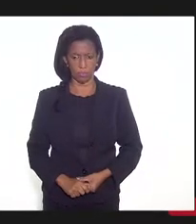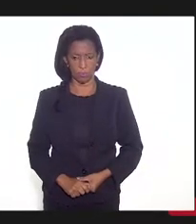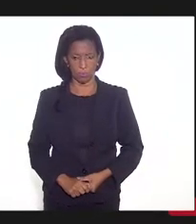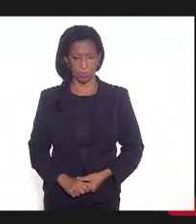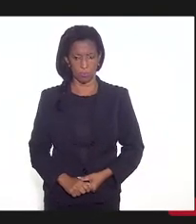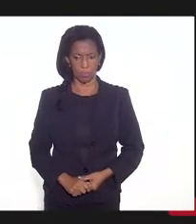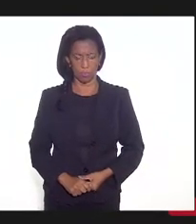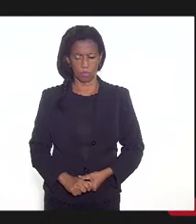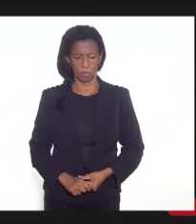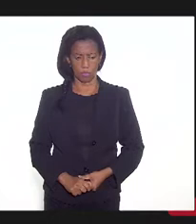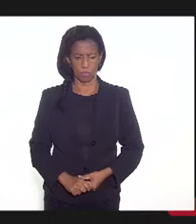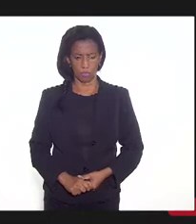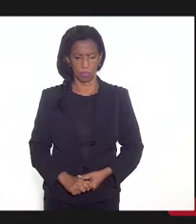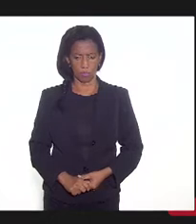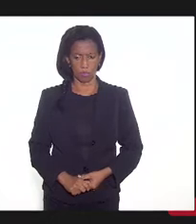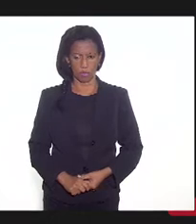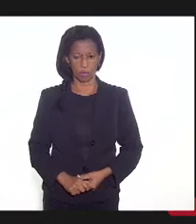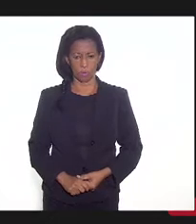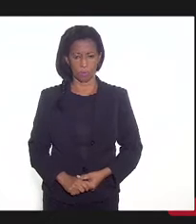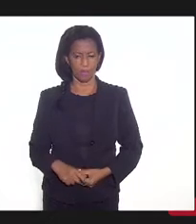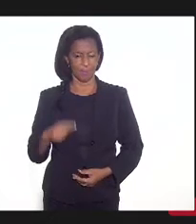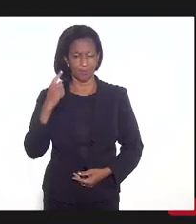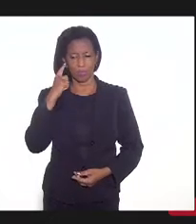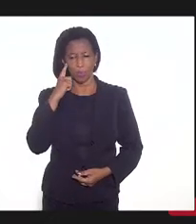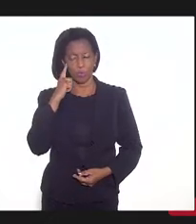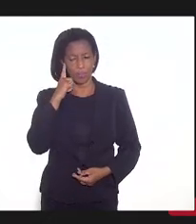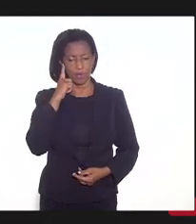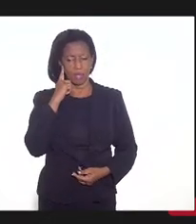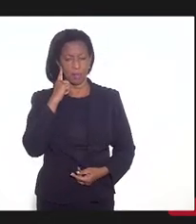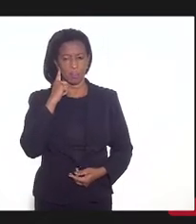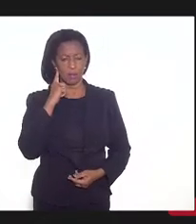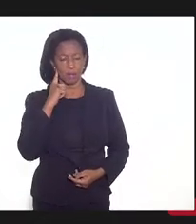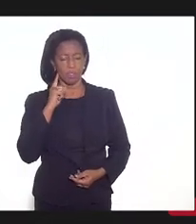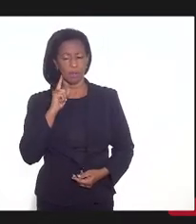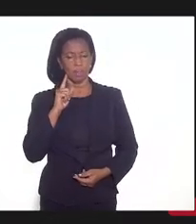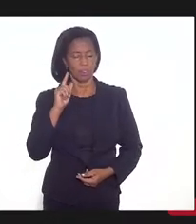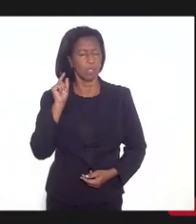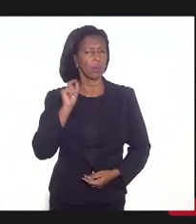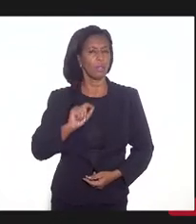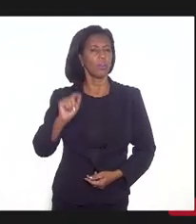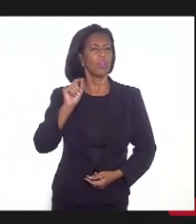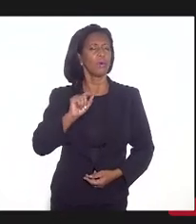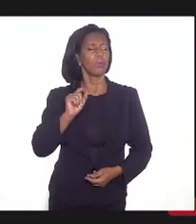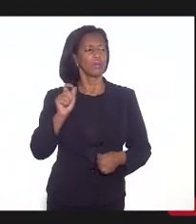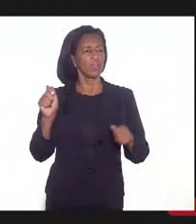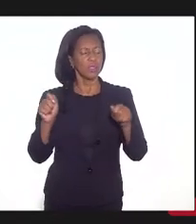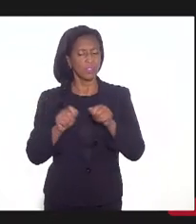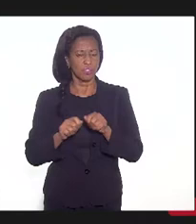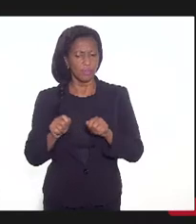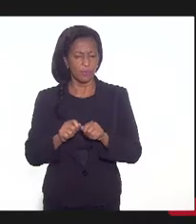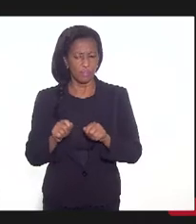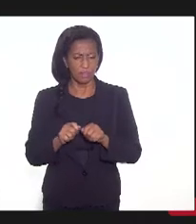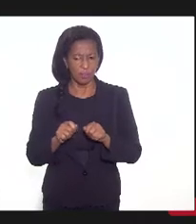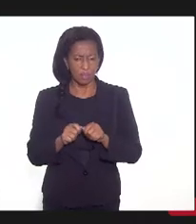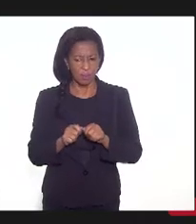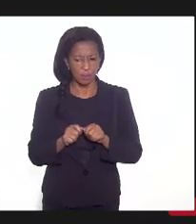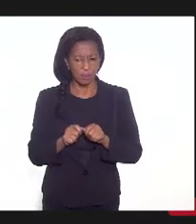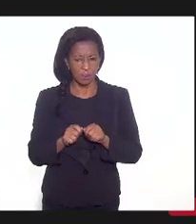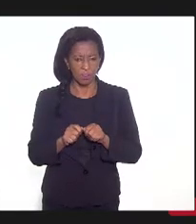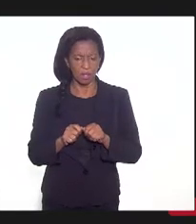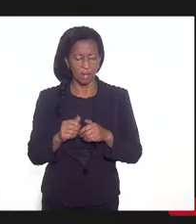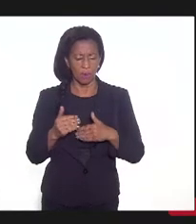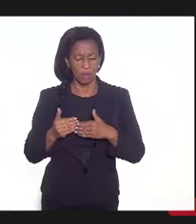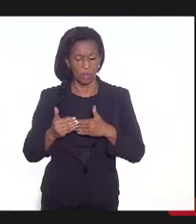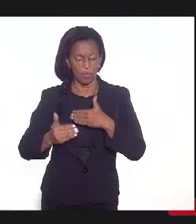a gente está no novo regime, o que eles fazem é o seguinte, o que está na regra, ou seja, você passa